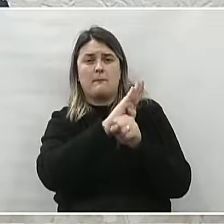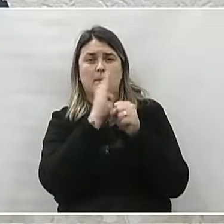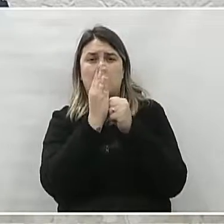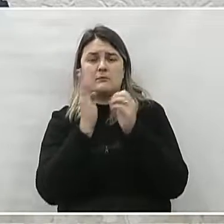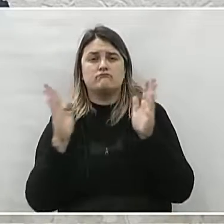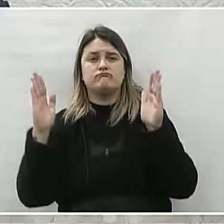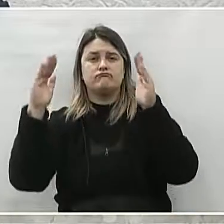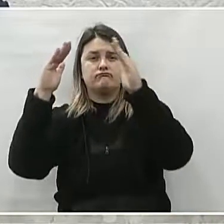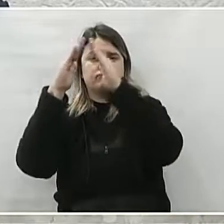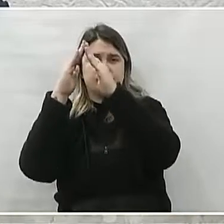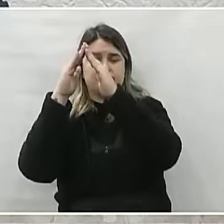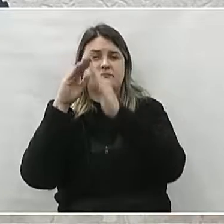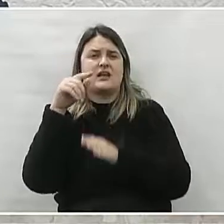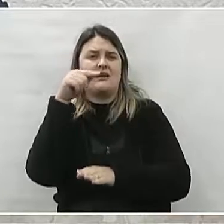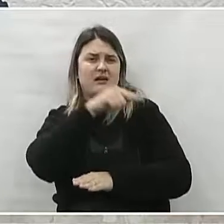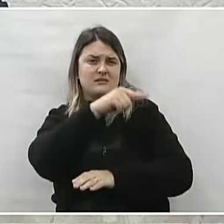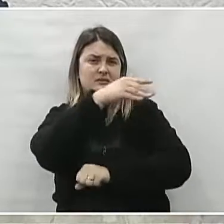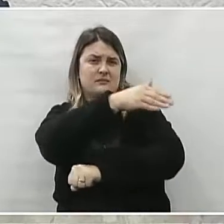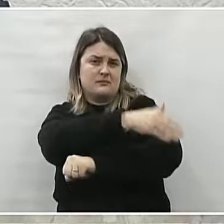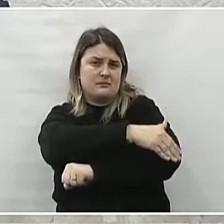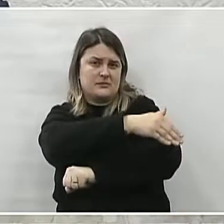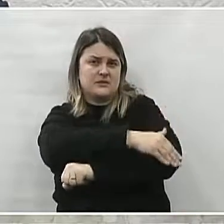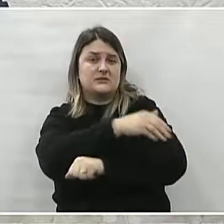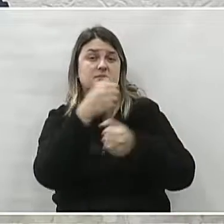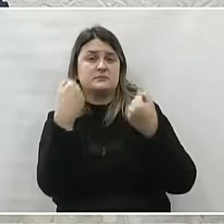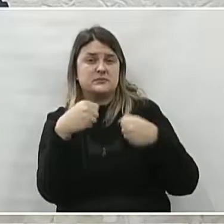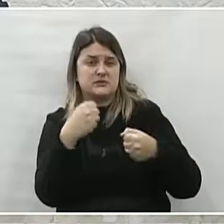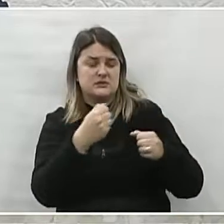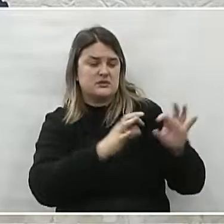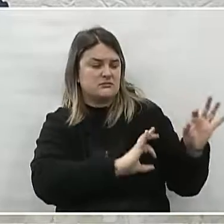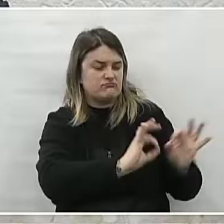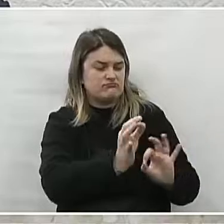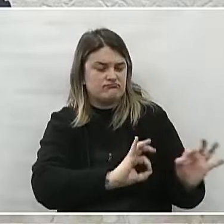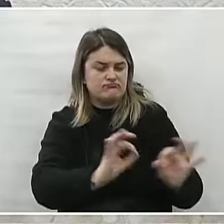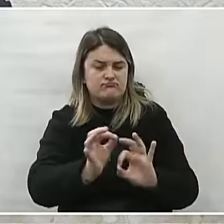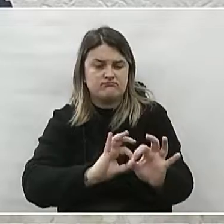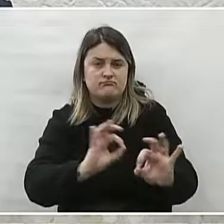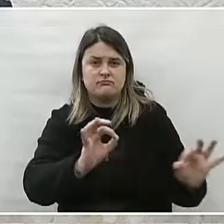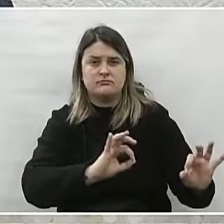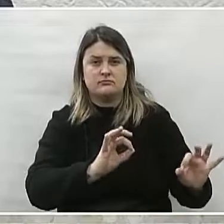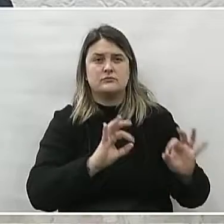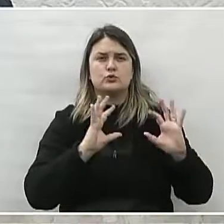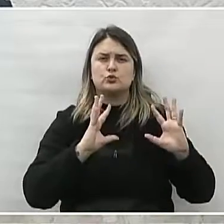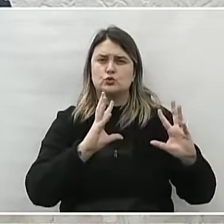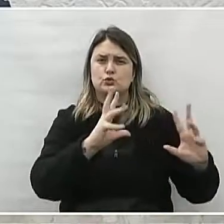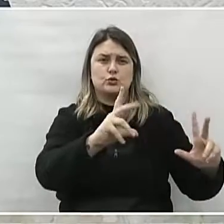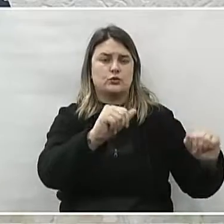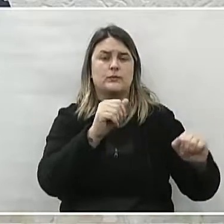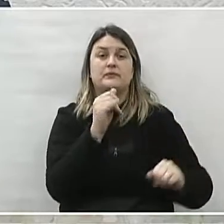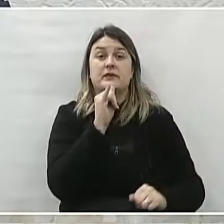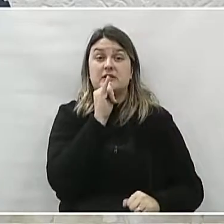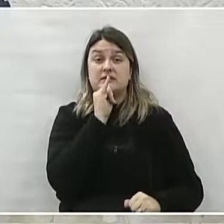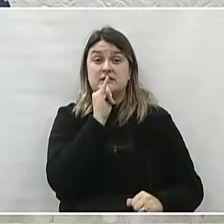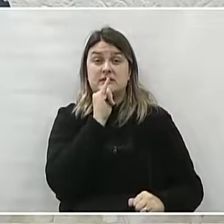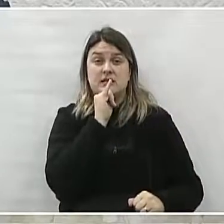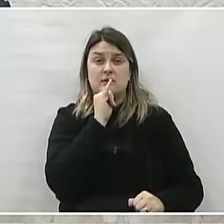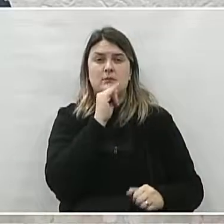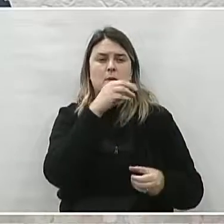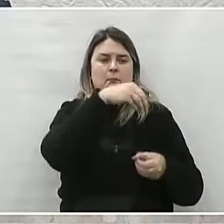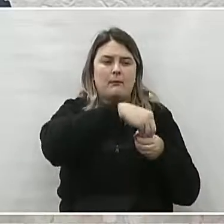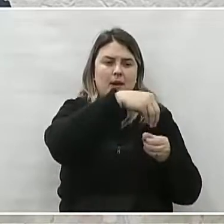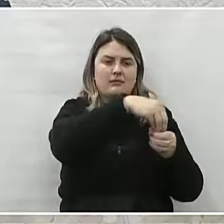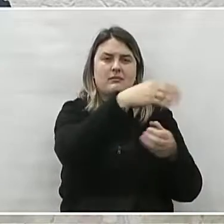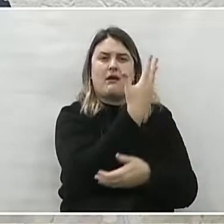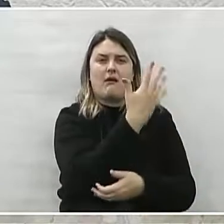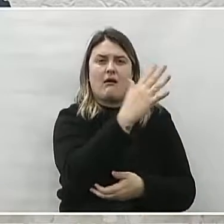cidade. Justificativa. A referida praça precisa passar por manutenção em todos os aspectos, como por exemplo, arborização,